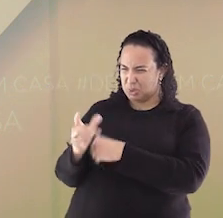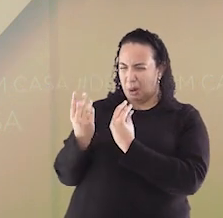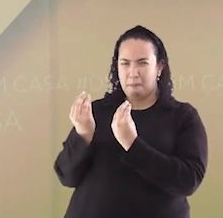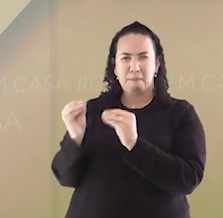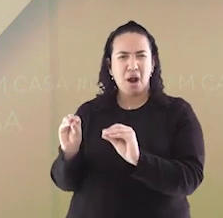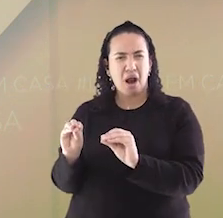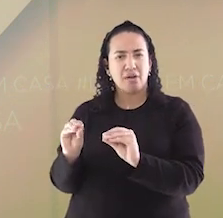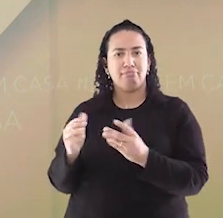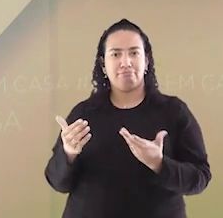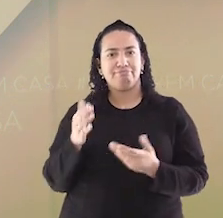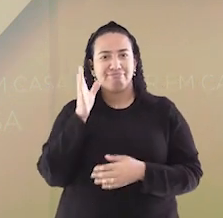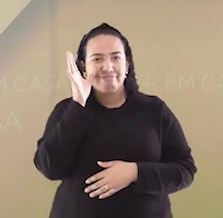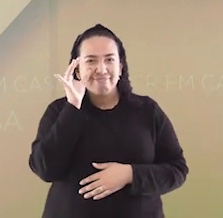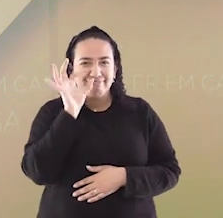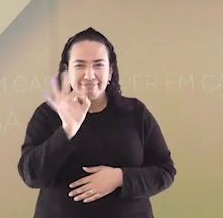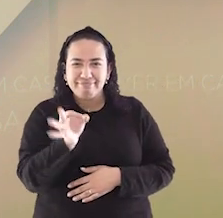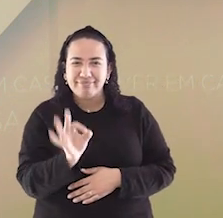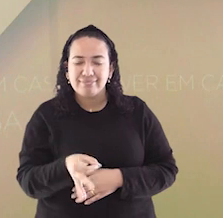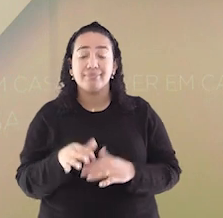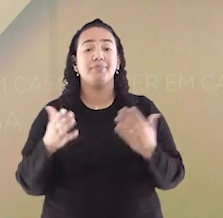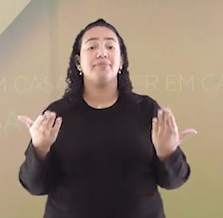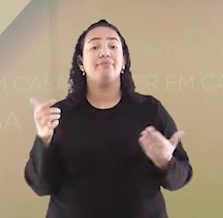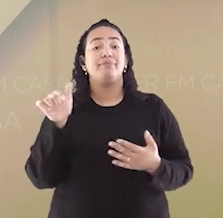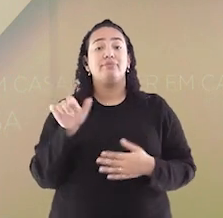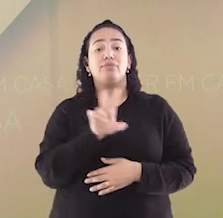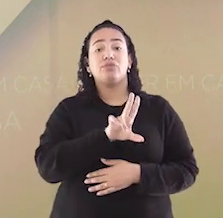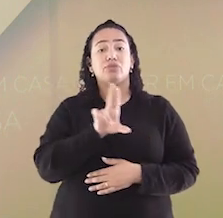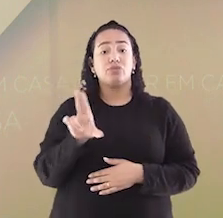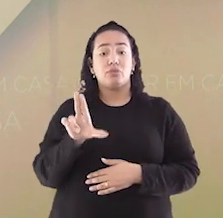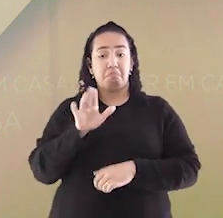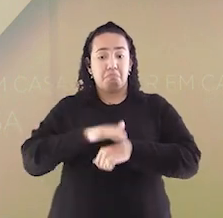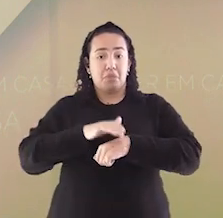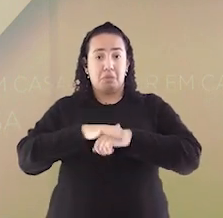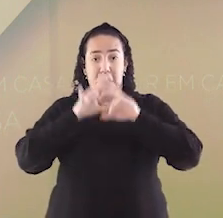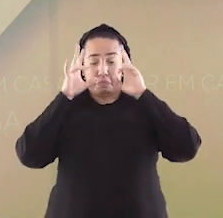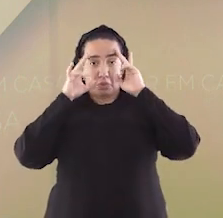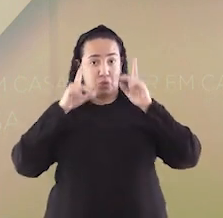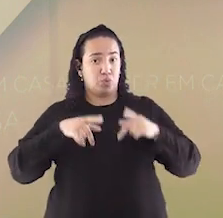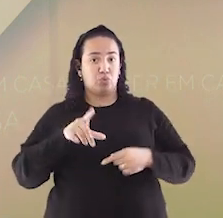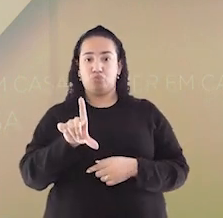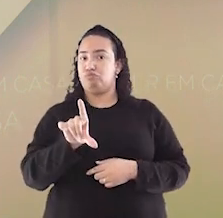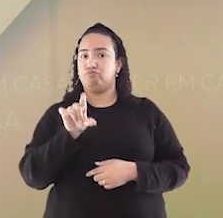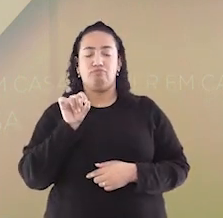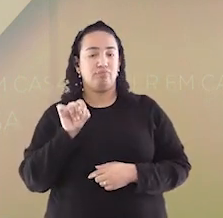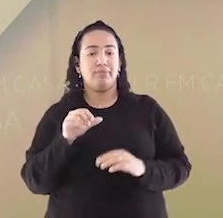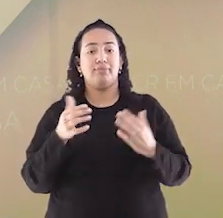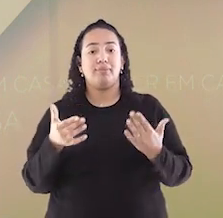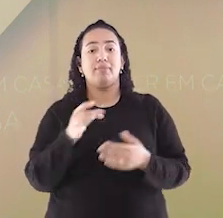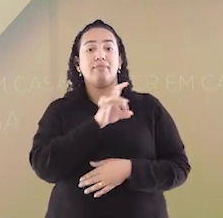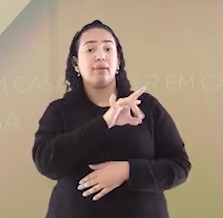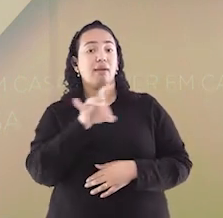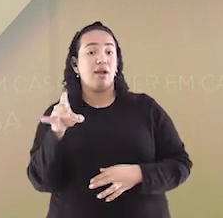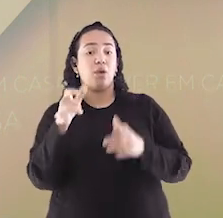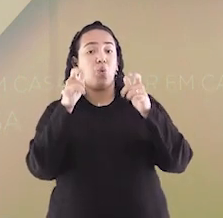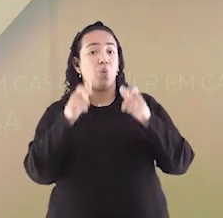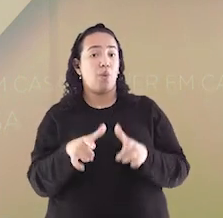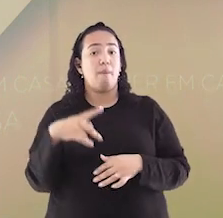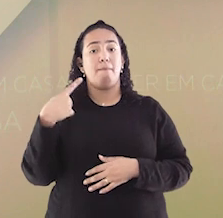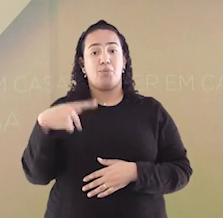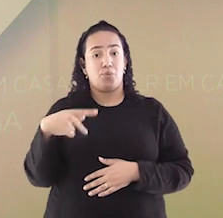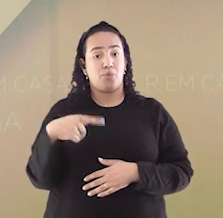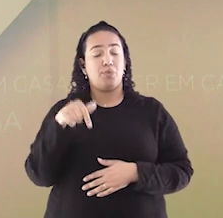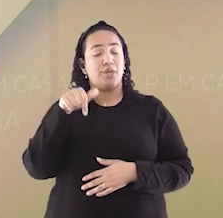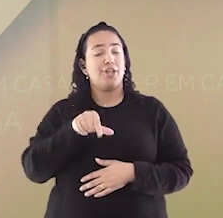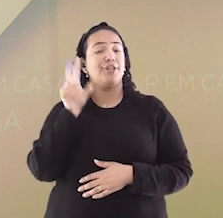Isso é curioso, não verdade? Esses nomes não são escolhidos por acaso. Cada monumento público conta parte da